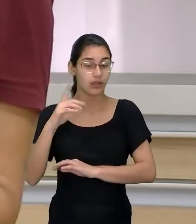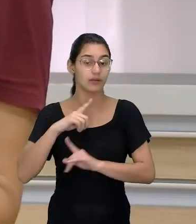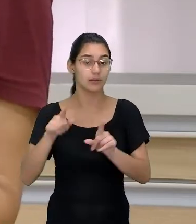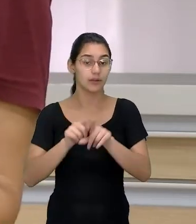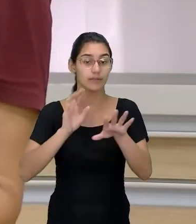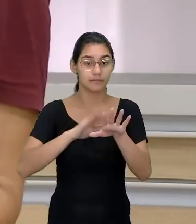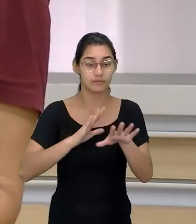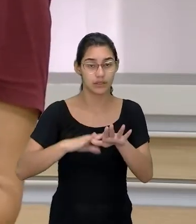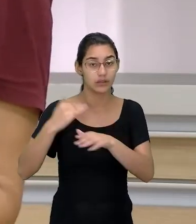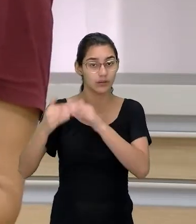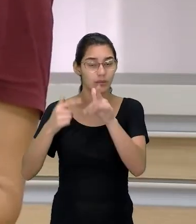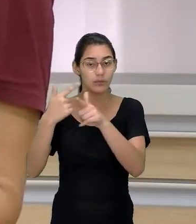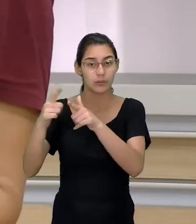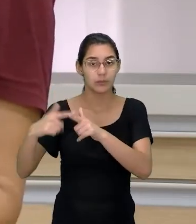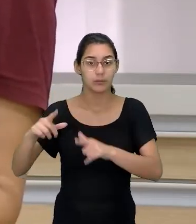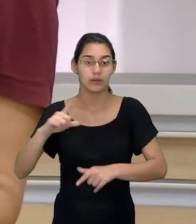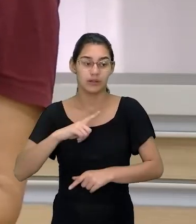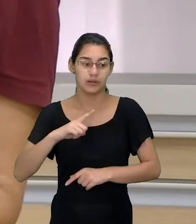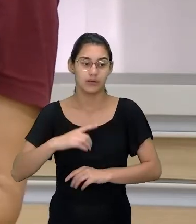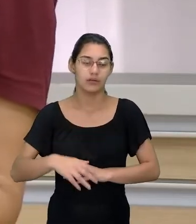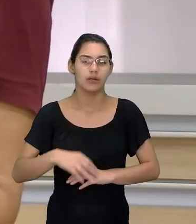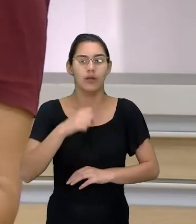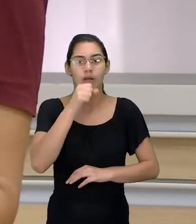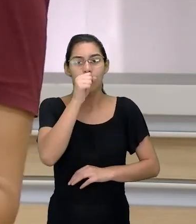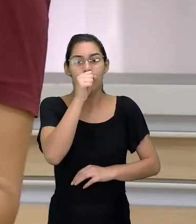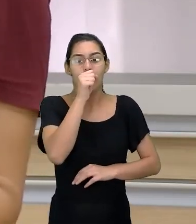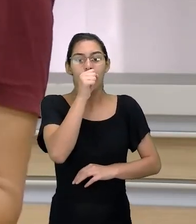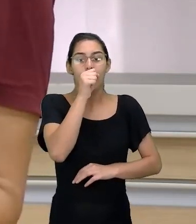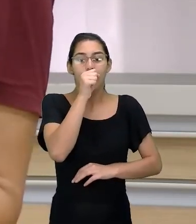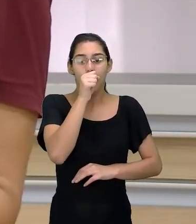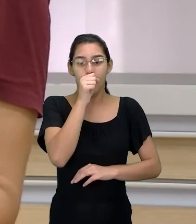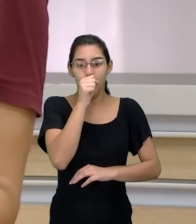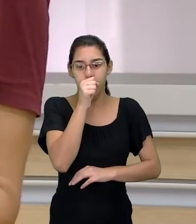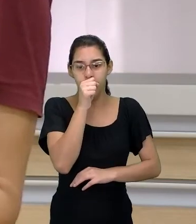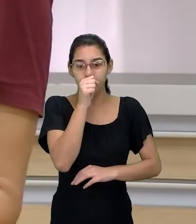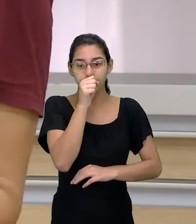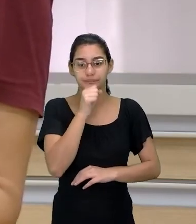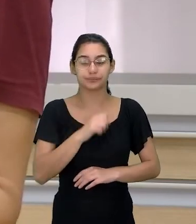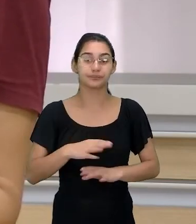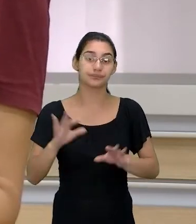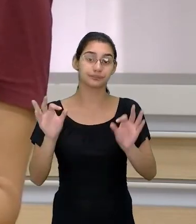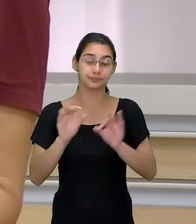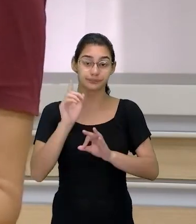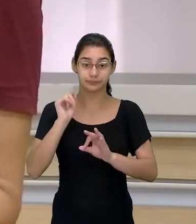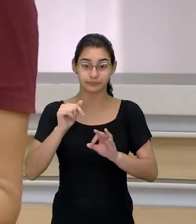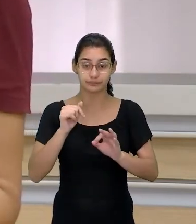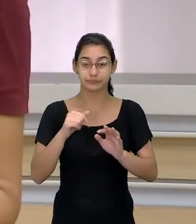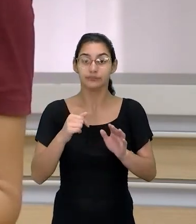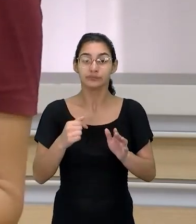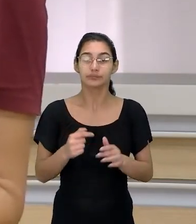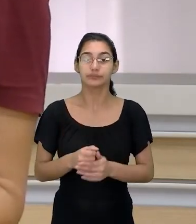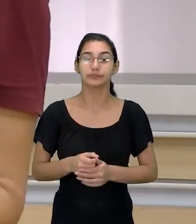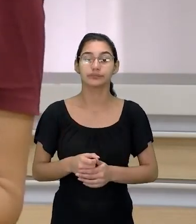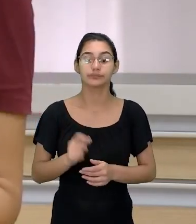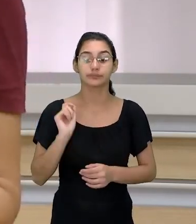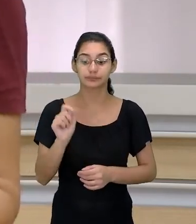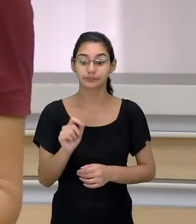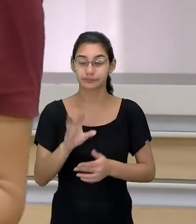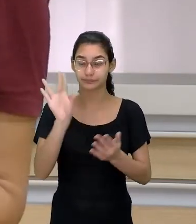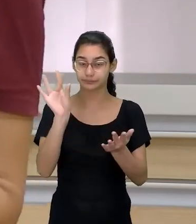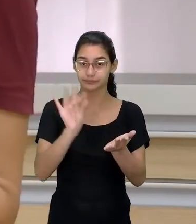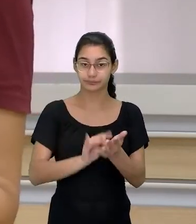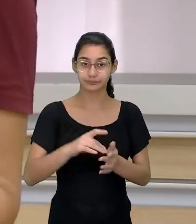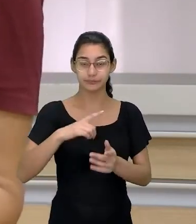aplicado a esse problema contemporâneo. A pós-verdade nada mais é do que o ponto onde o